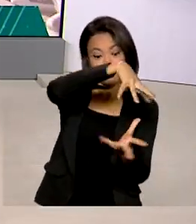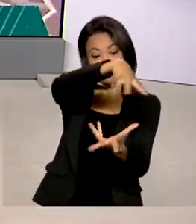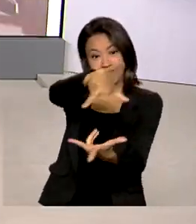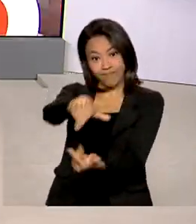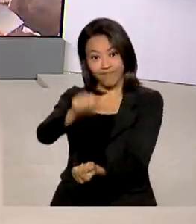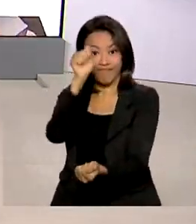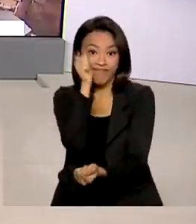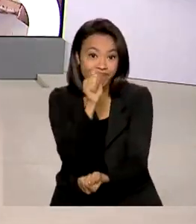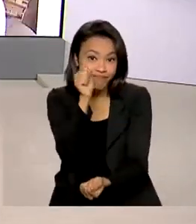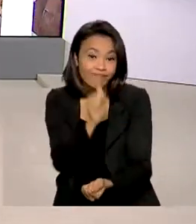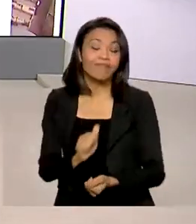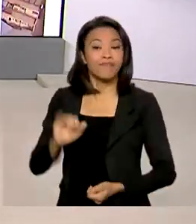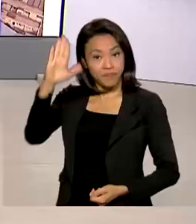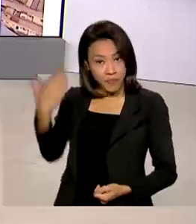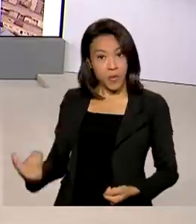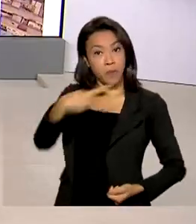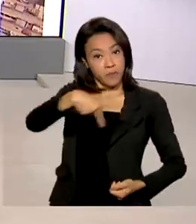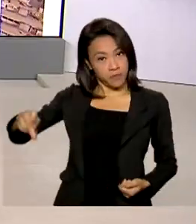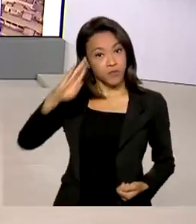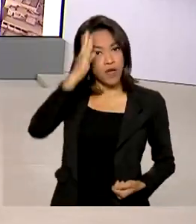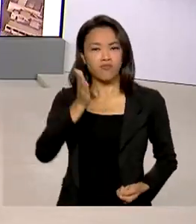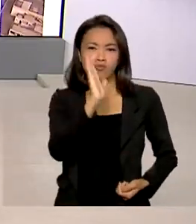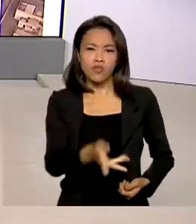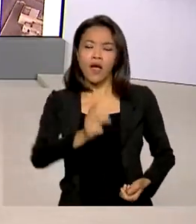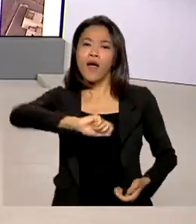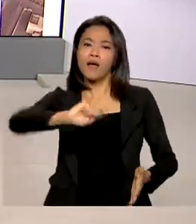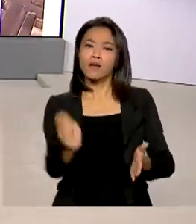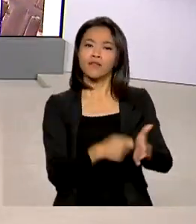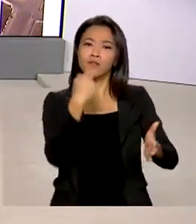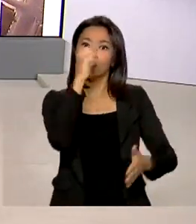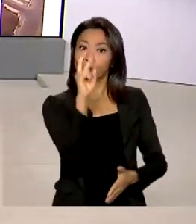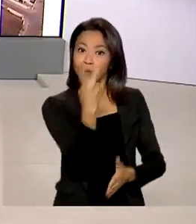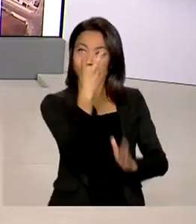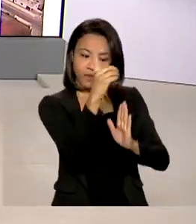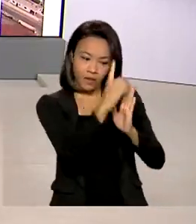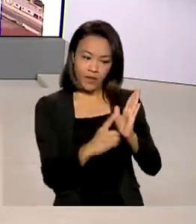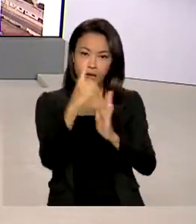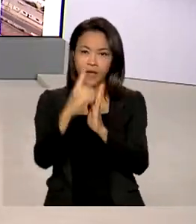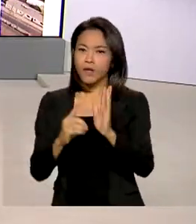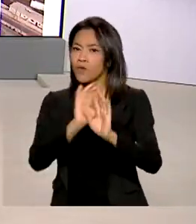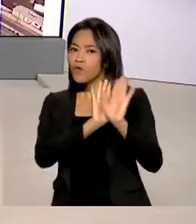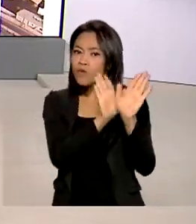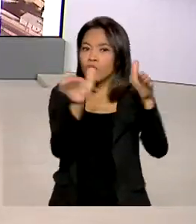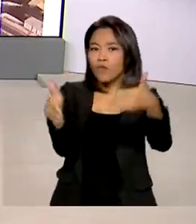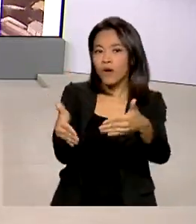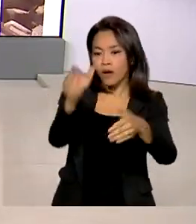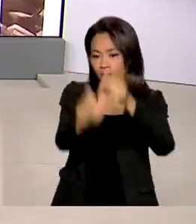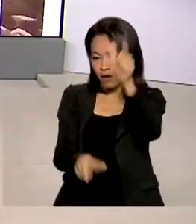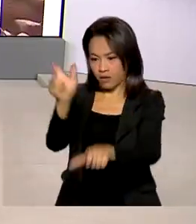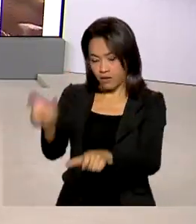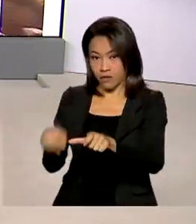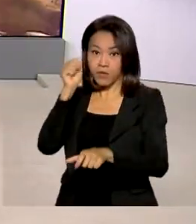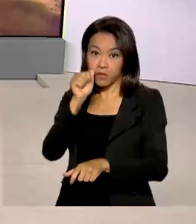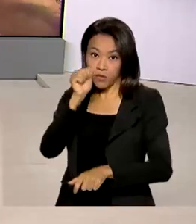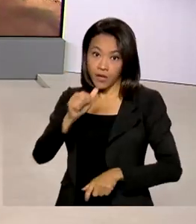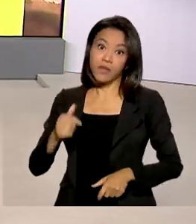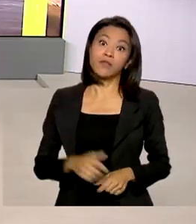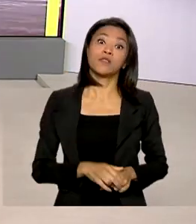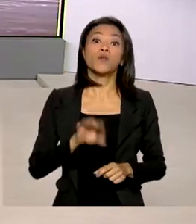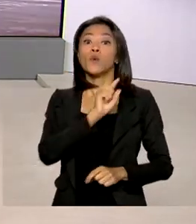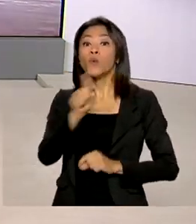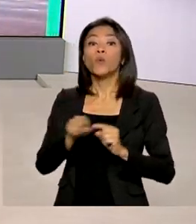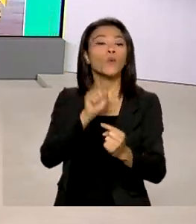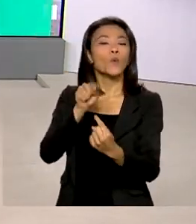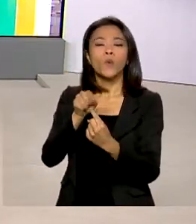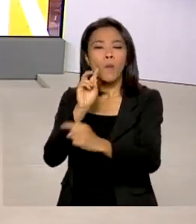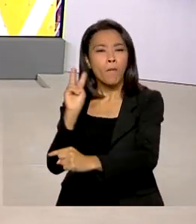da Mulher, o presidente Jair Bolsonaro assinou dois decretos com iniciativas voltadas ao público feminino, um de proteção